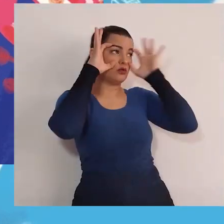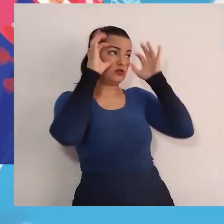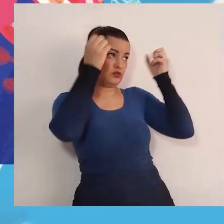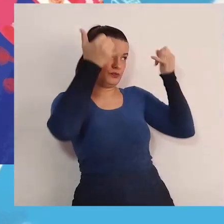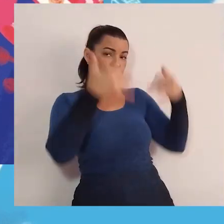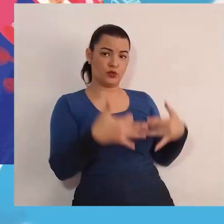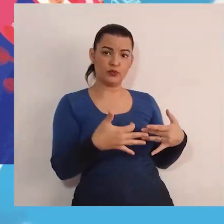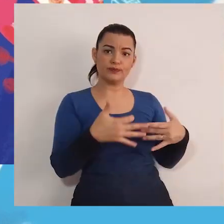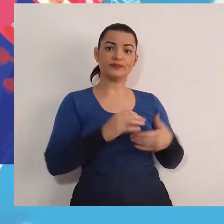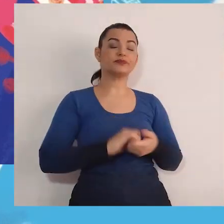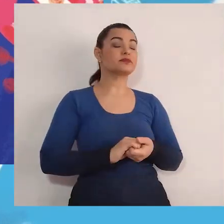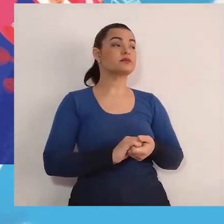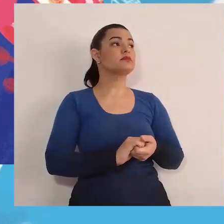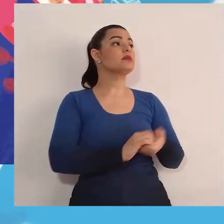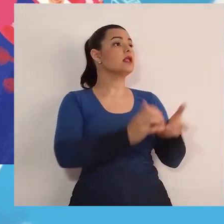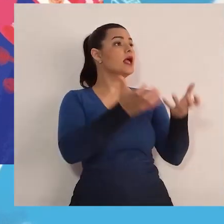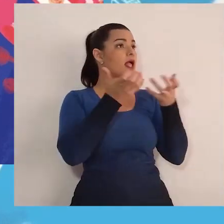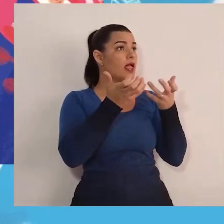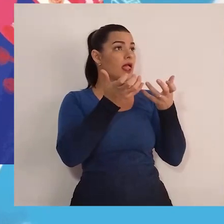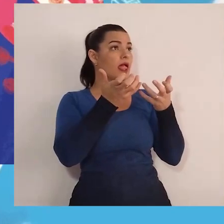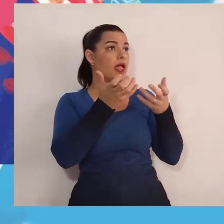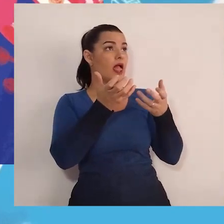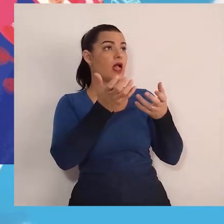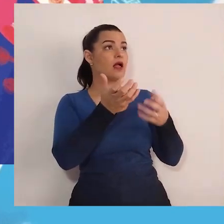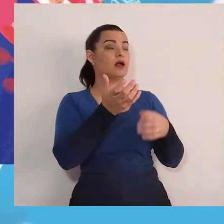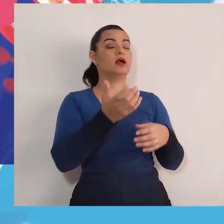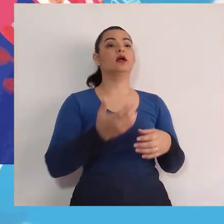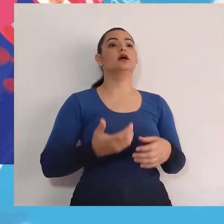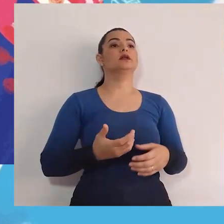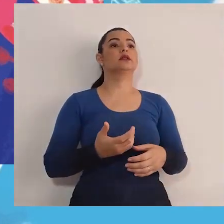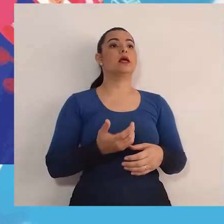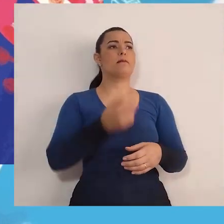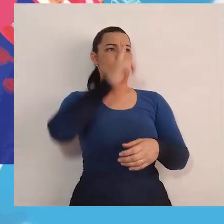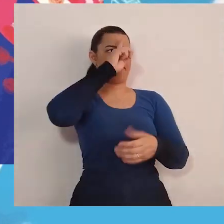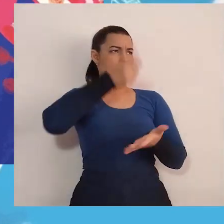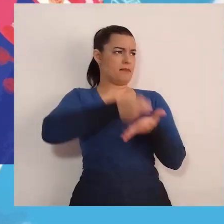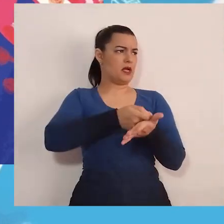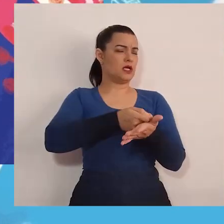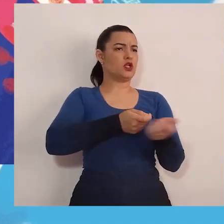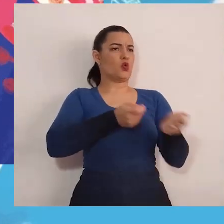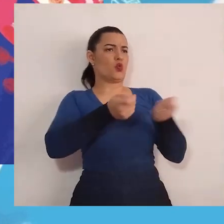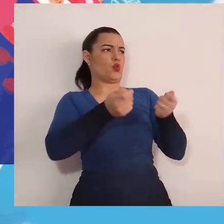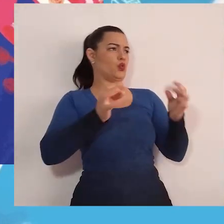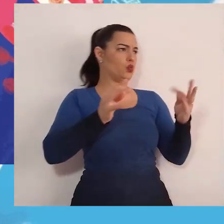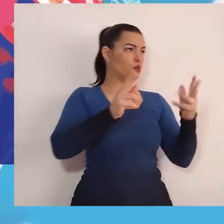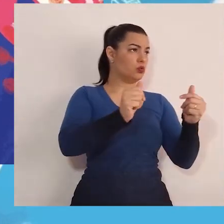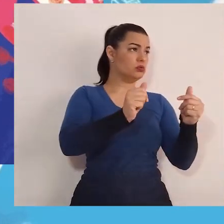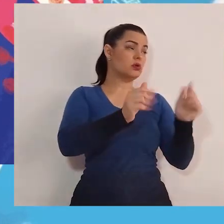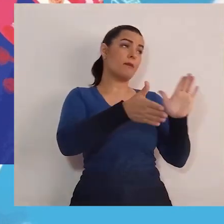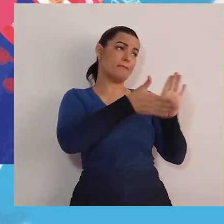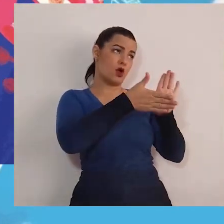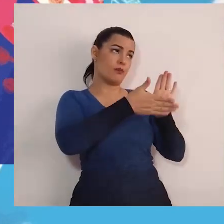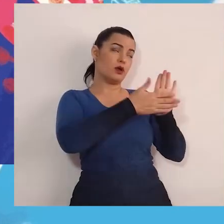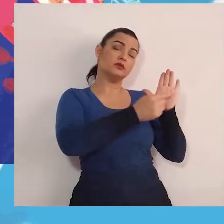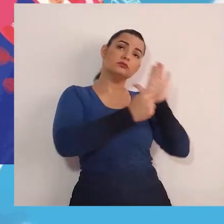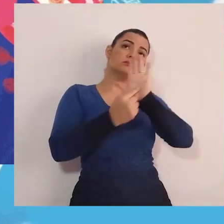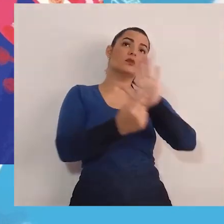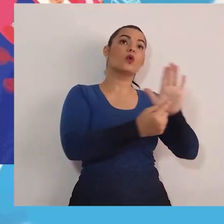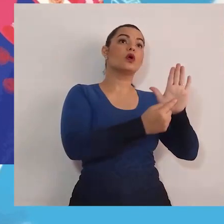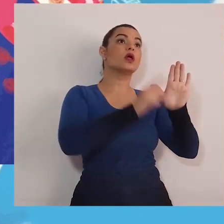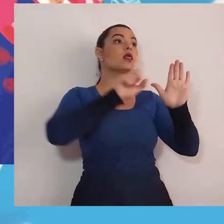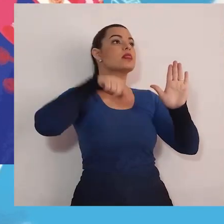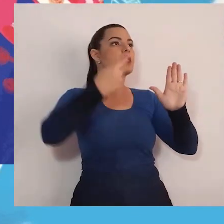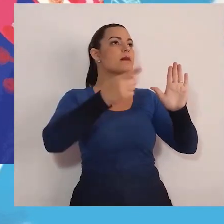Numa eleição, aqueles que querem governar apresentam as suas propostas. Depois, cada